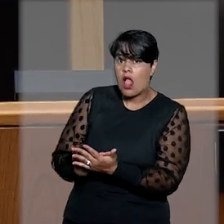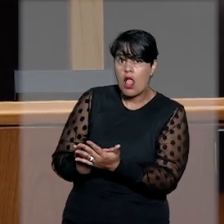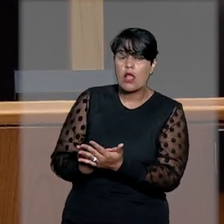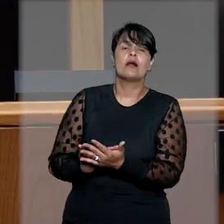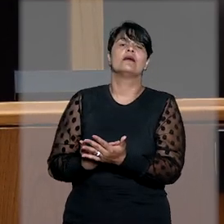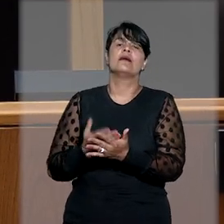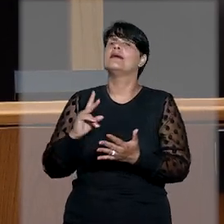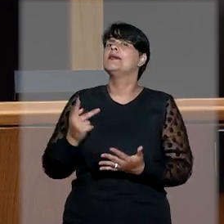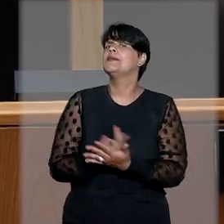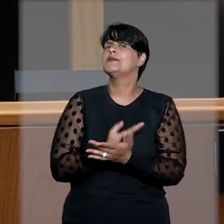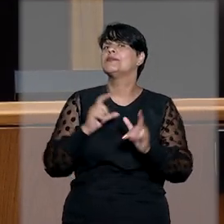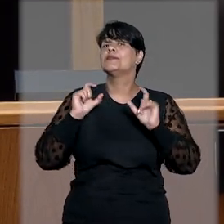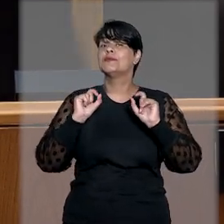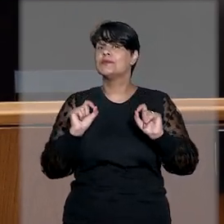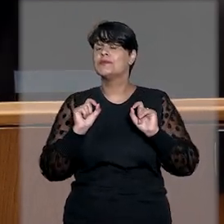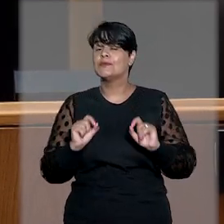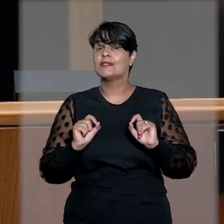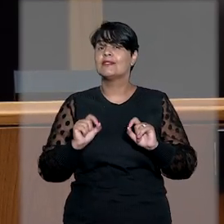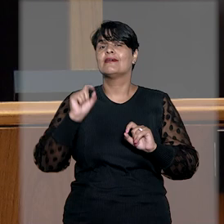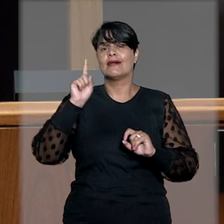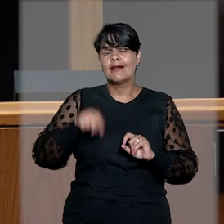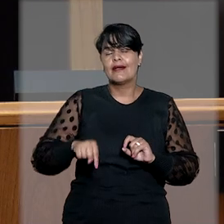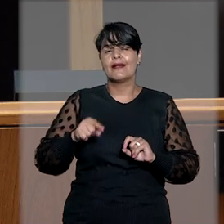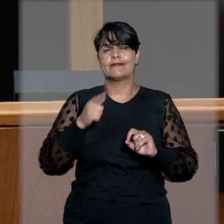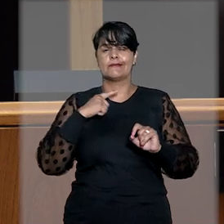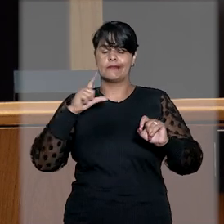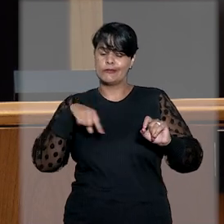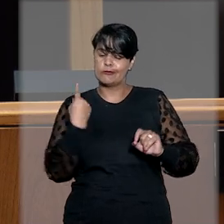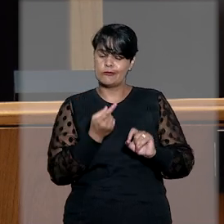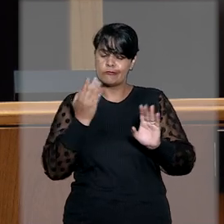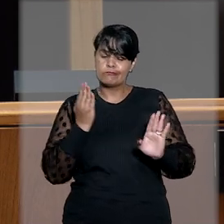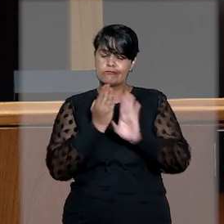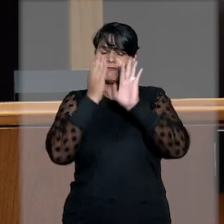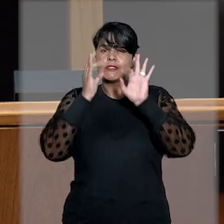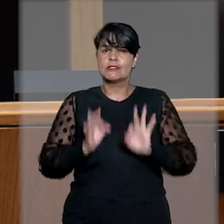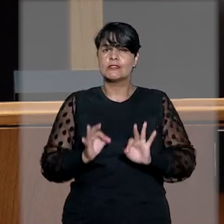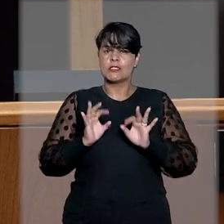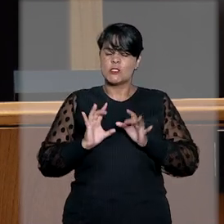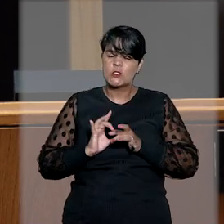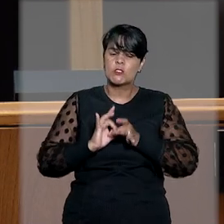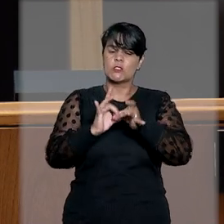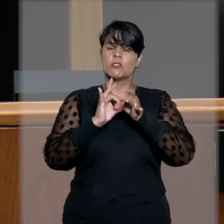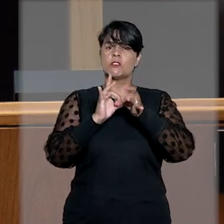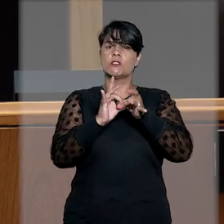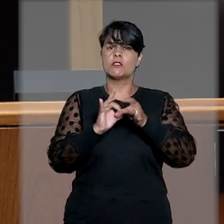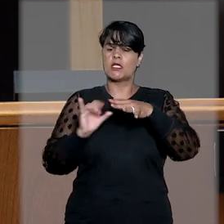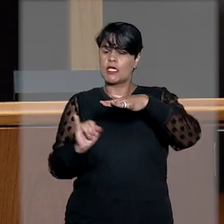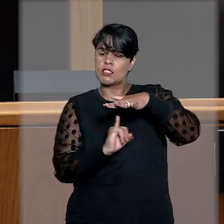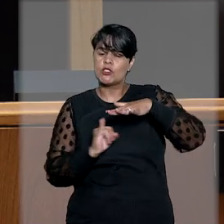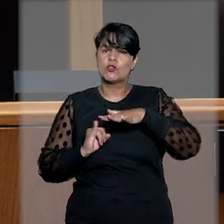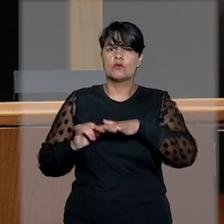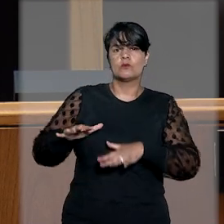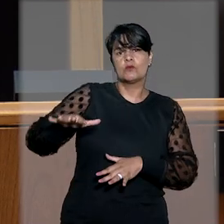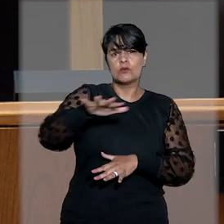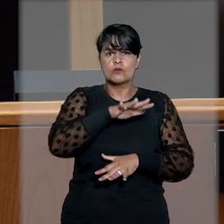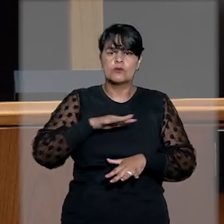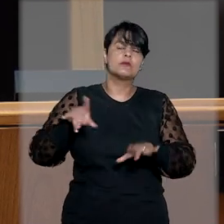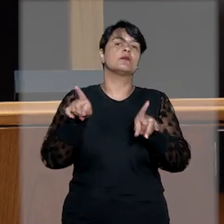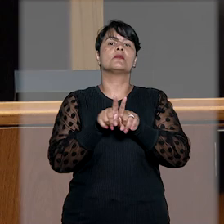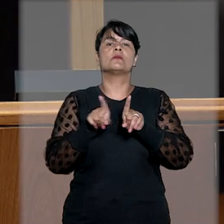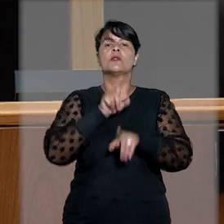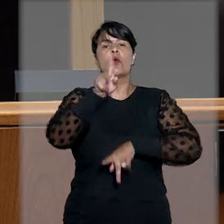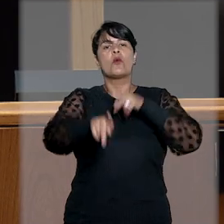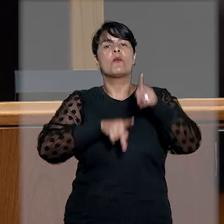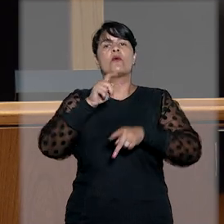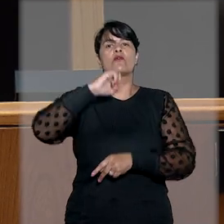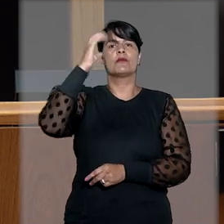outro lado, o efeito de revelar o quão sólido é o vínculo de nossas instituições e do povo brasileiro